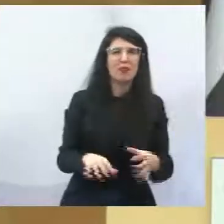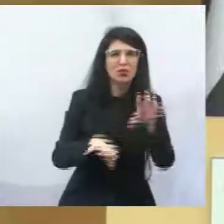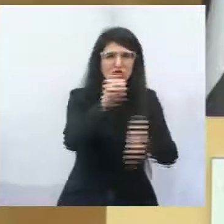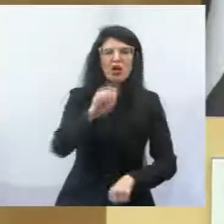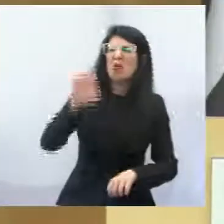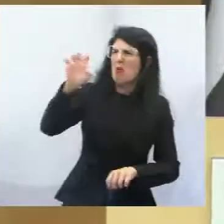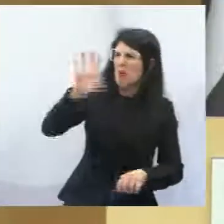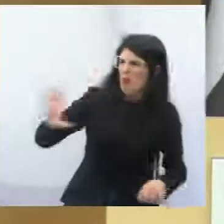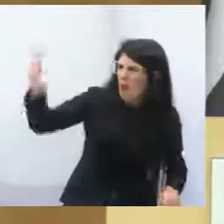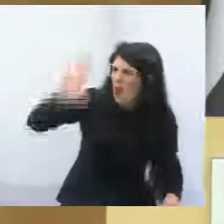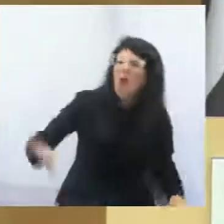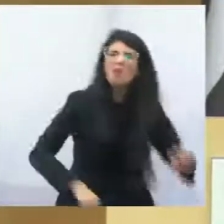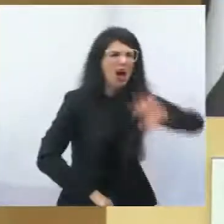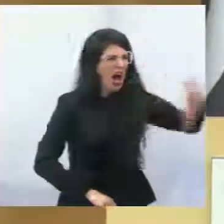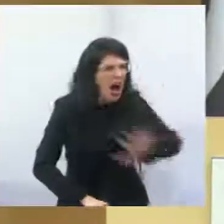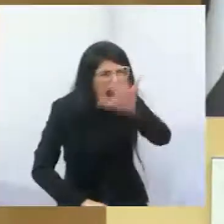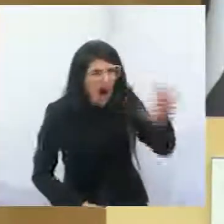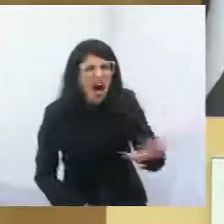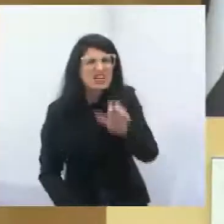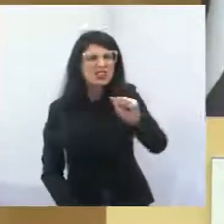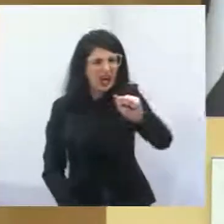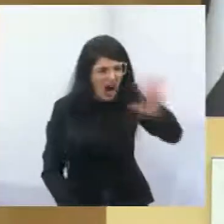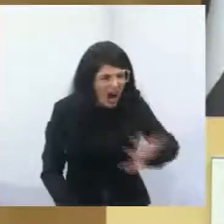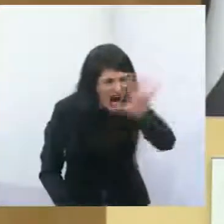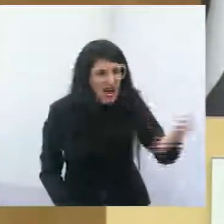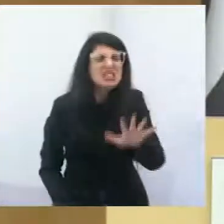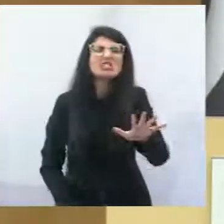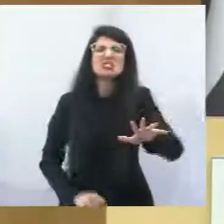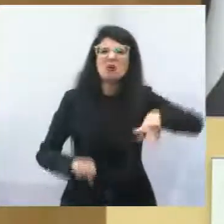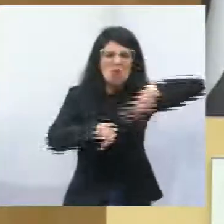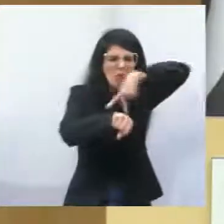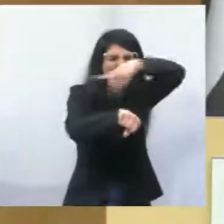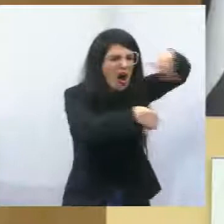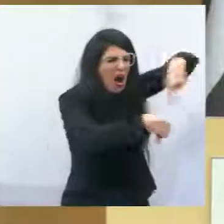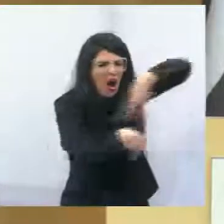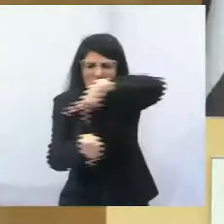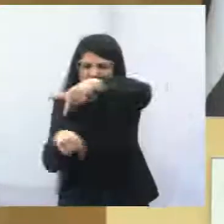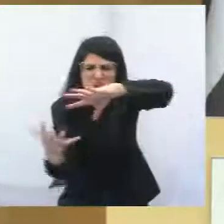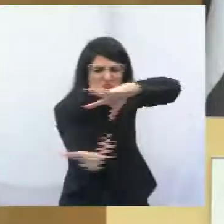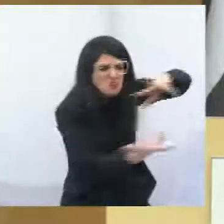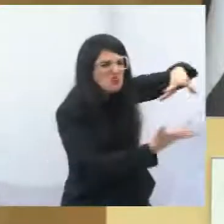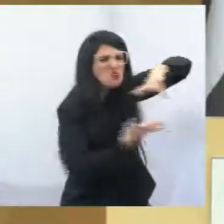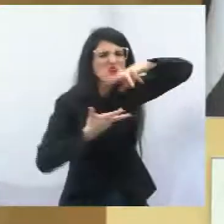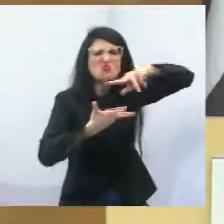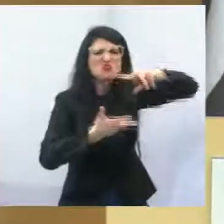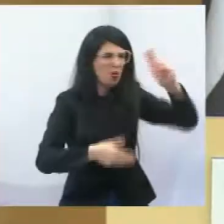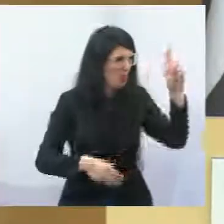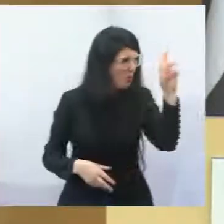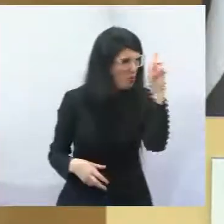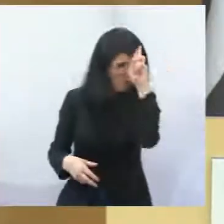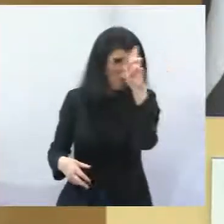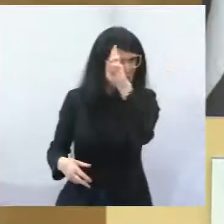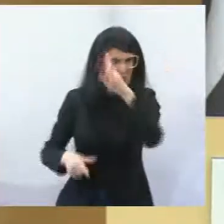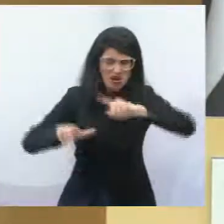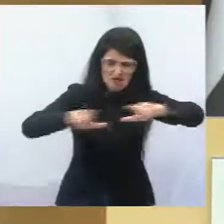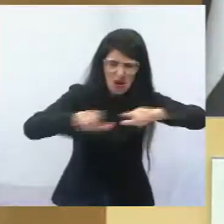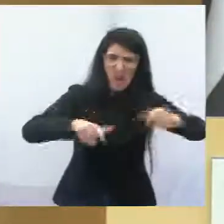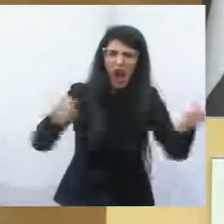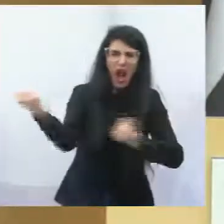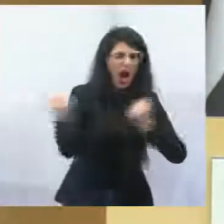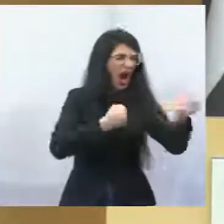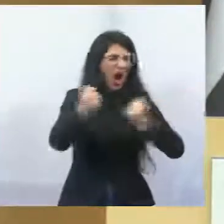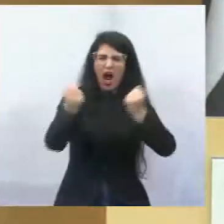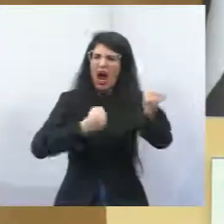Ásia tem, em todos os países do mundo, essas empresas têm explorado a mão de obra dessas pessoas e exploram mais